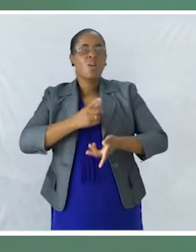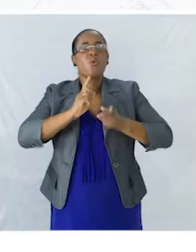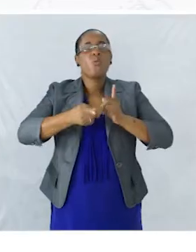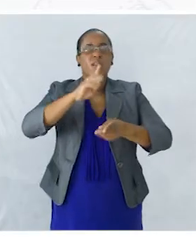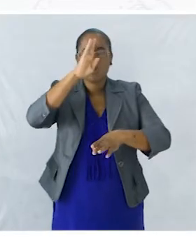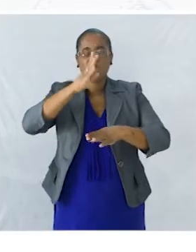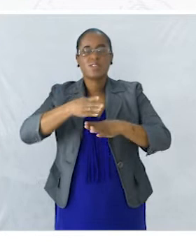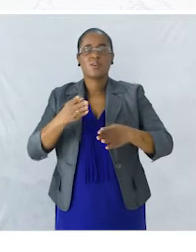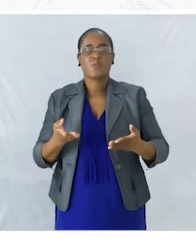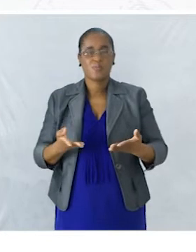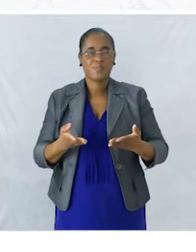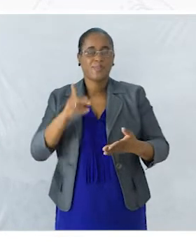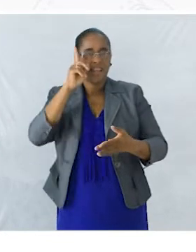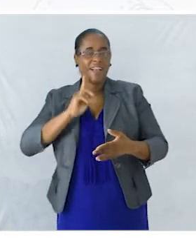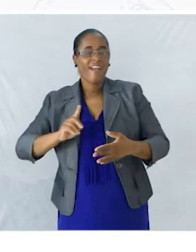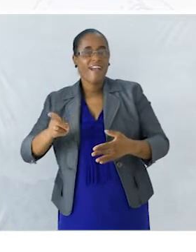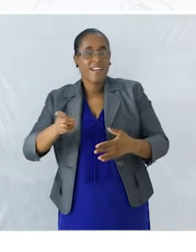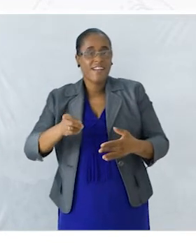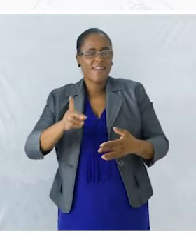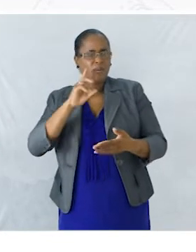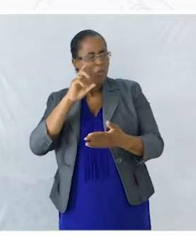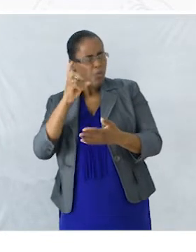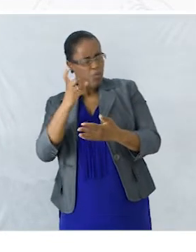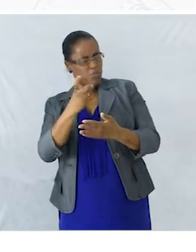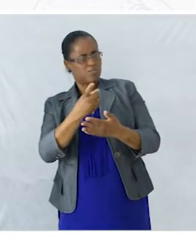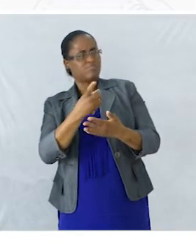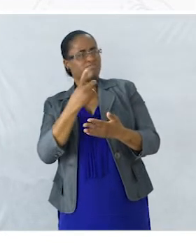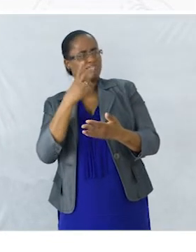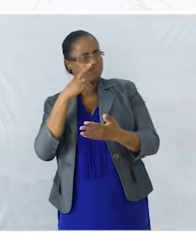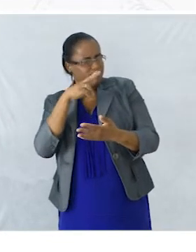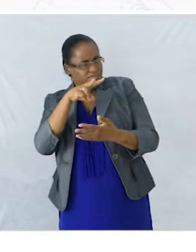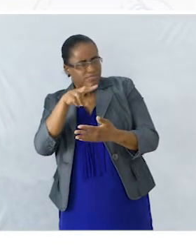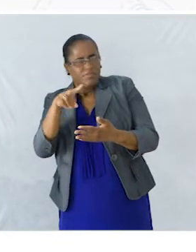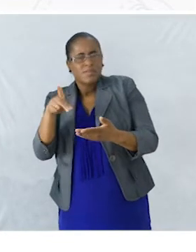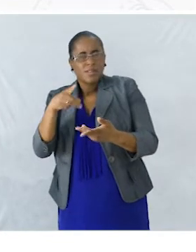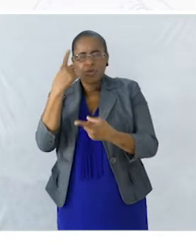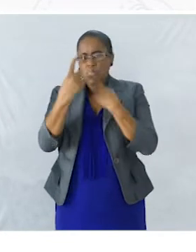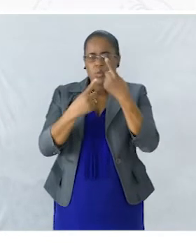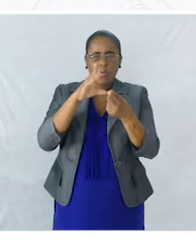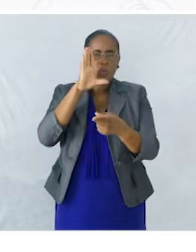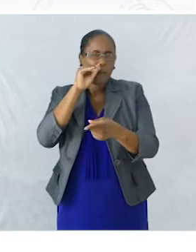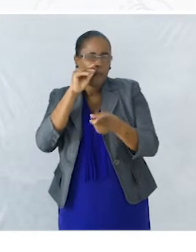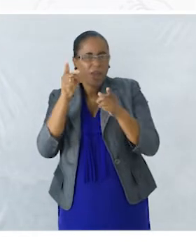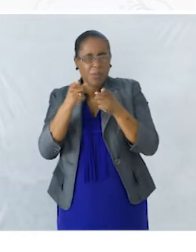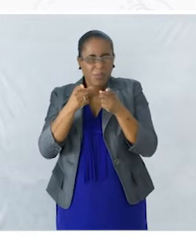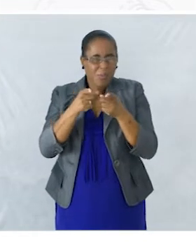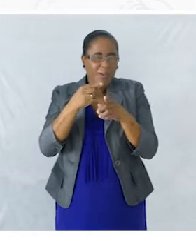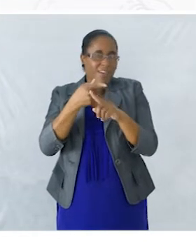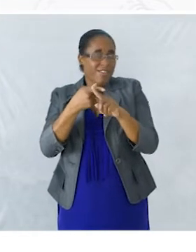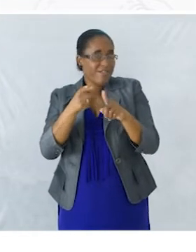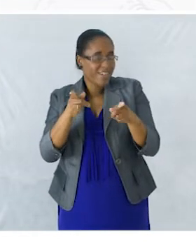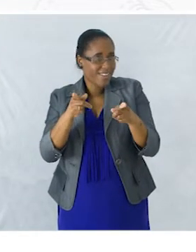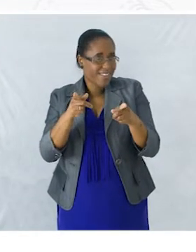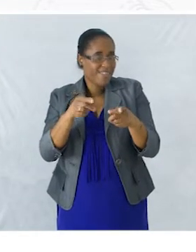aconteceu? Ela Observou Que um dos patinhos Era diferente